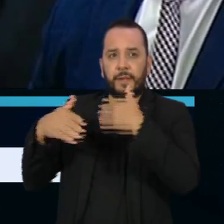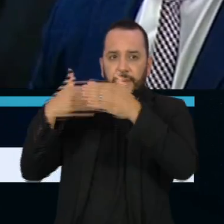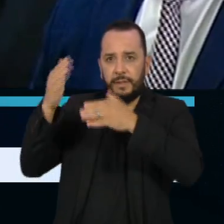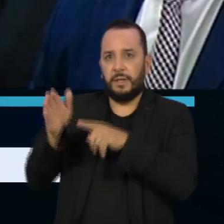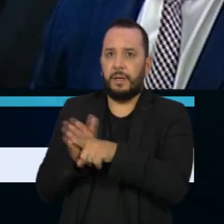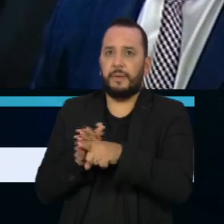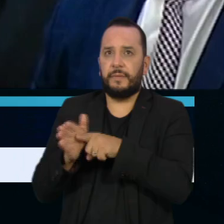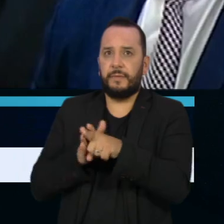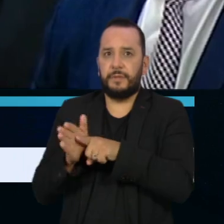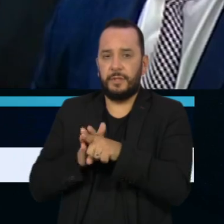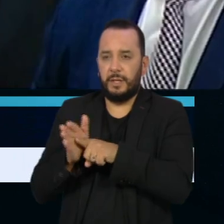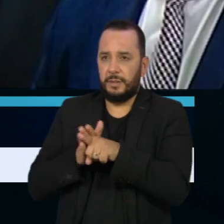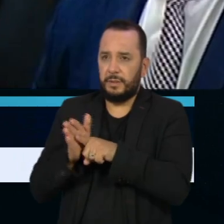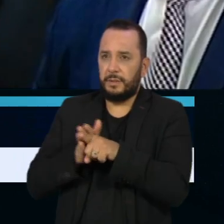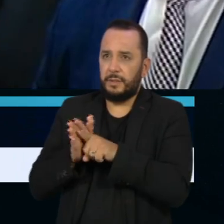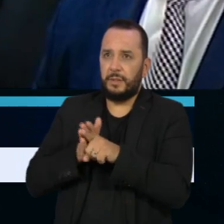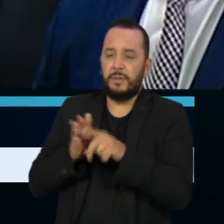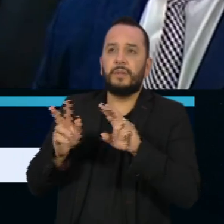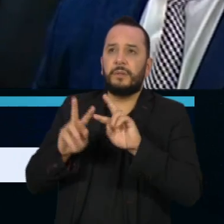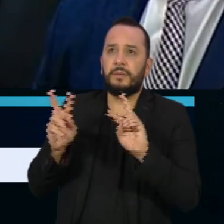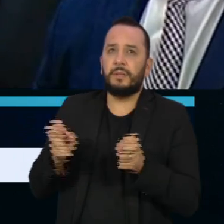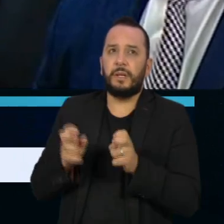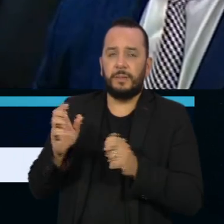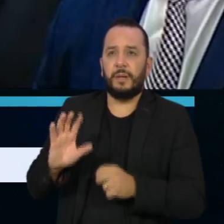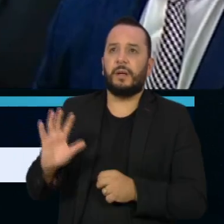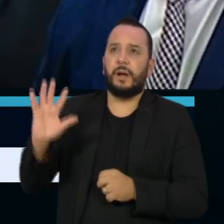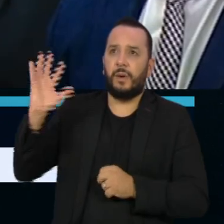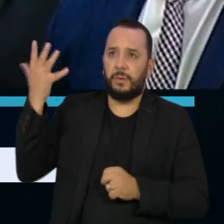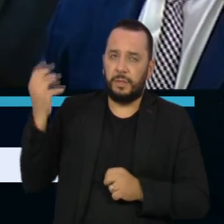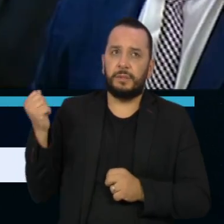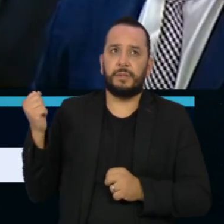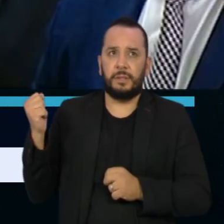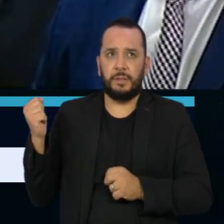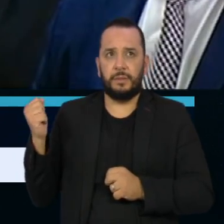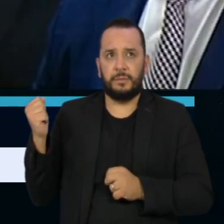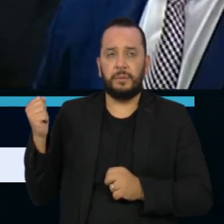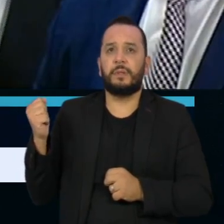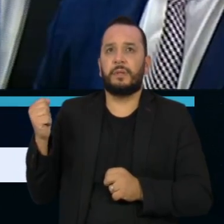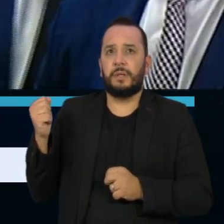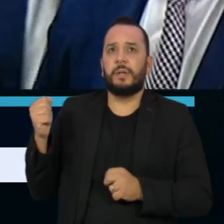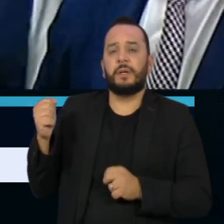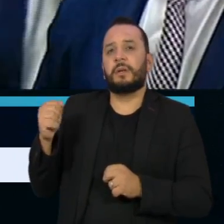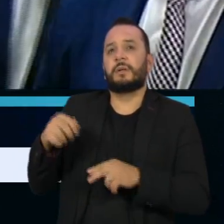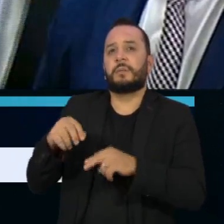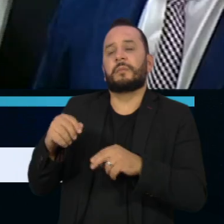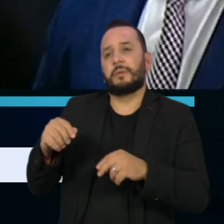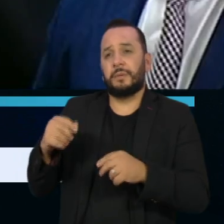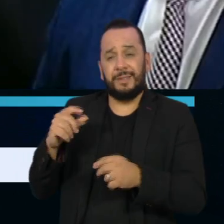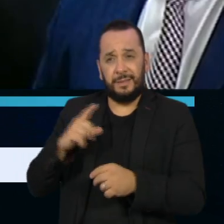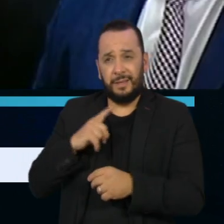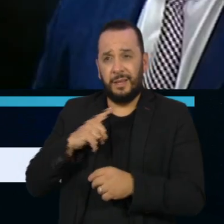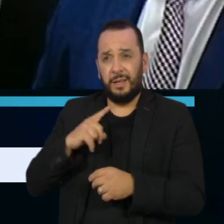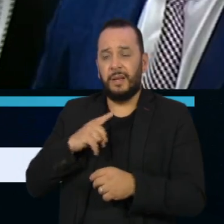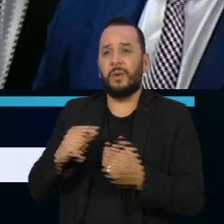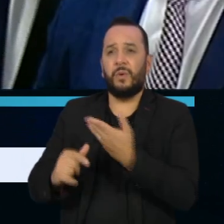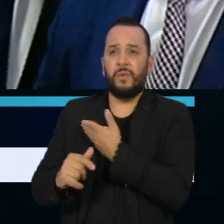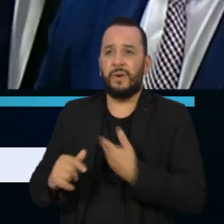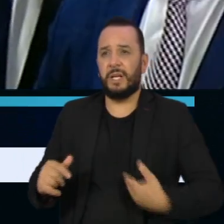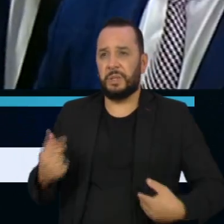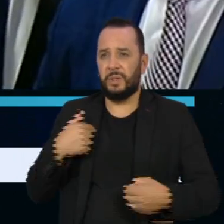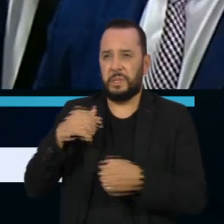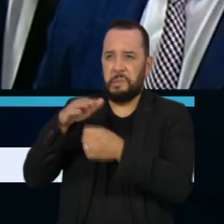investigações sobre esses fatos que estão causando toda essa perseguição aos governadores